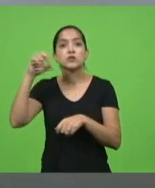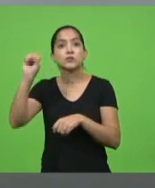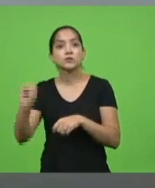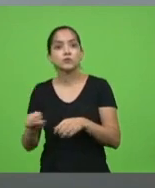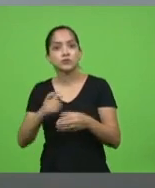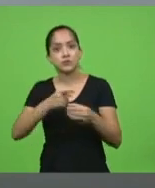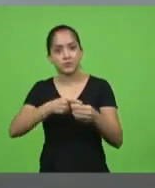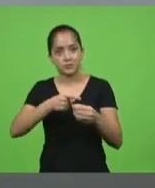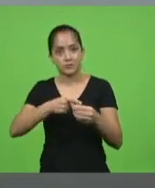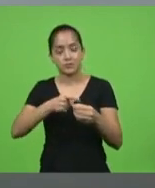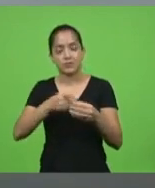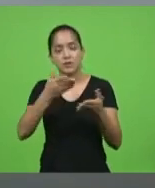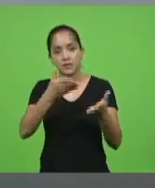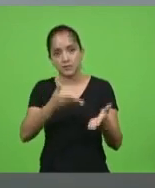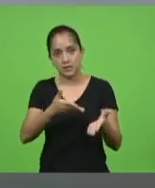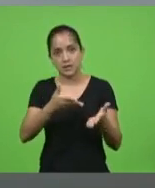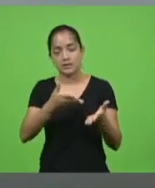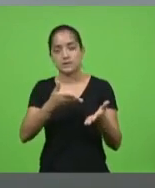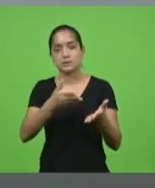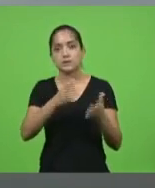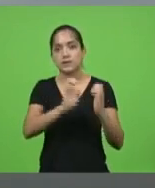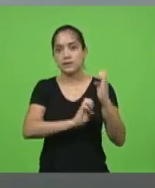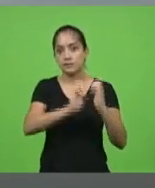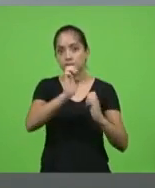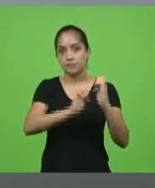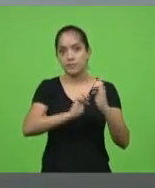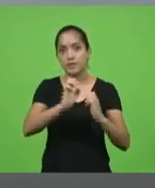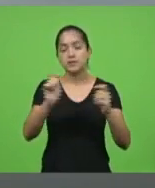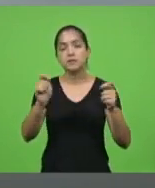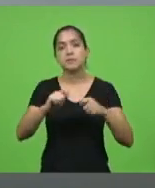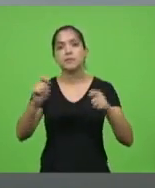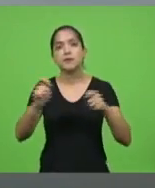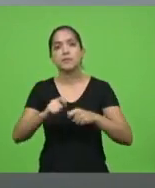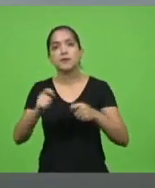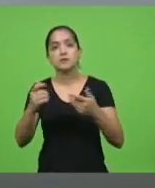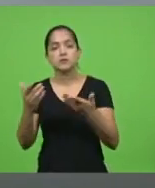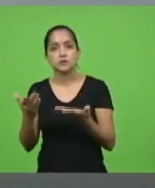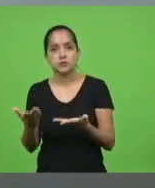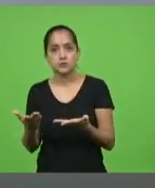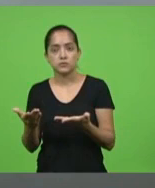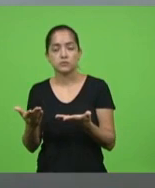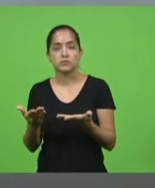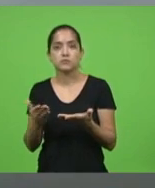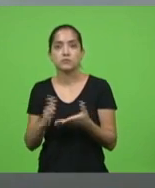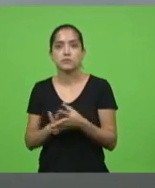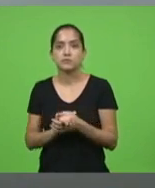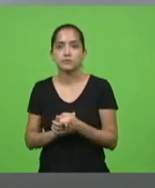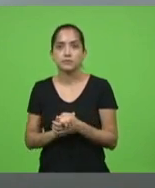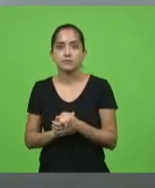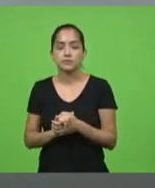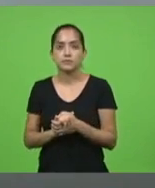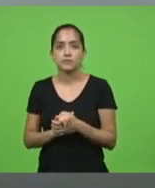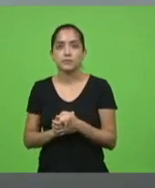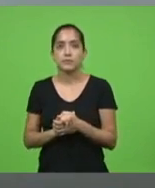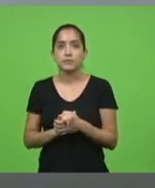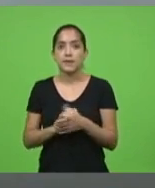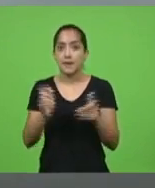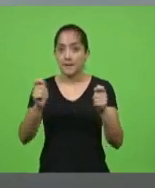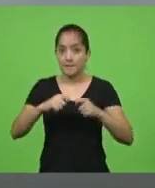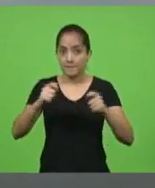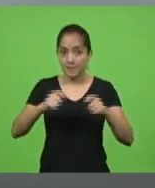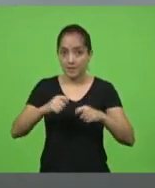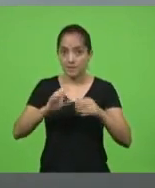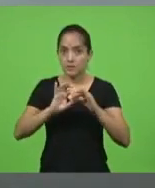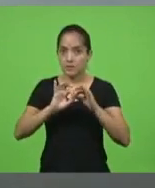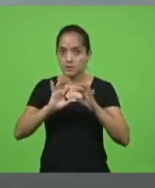foi justamente a Leistum que permitiu e passou a a permissão para